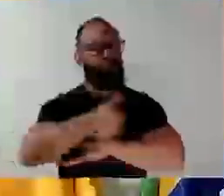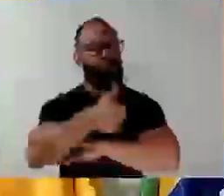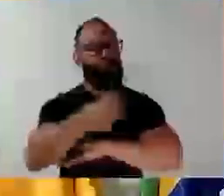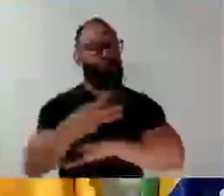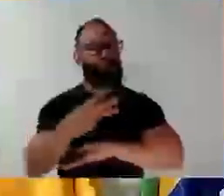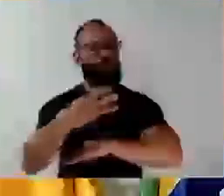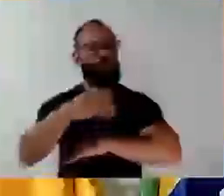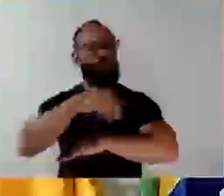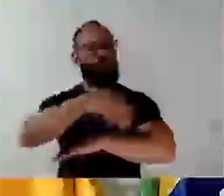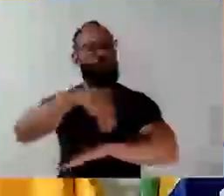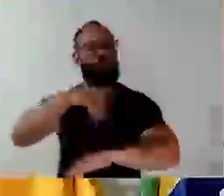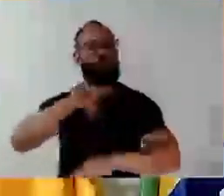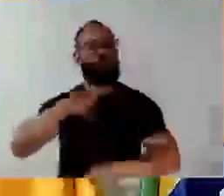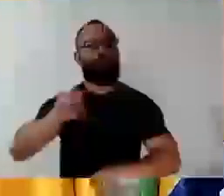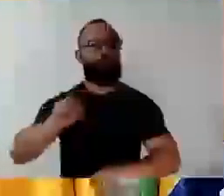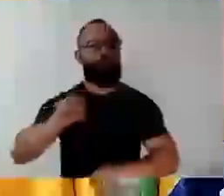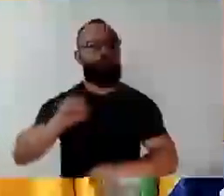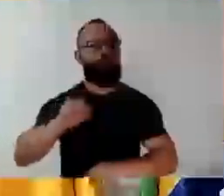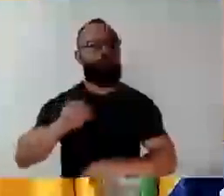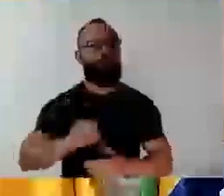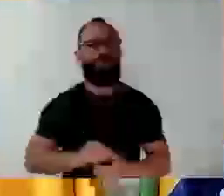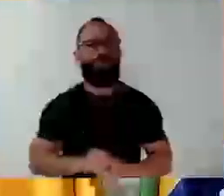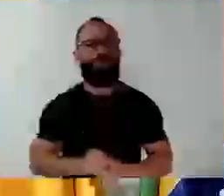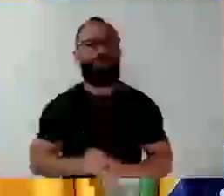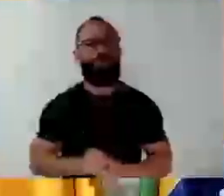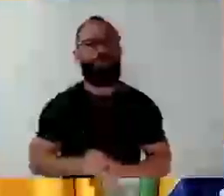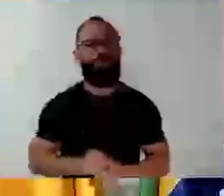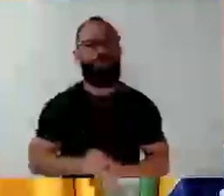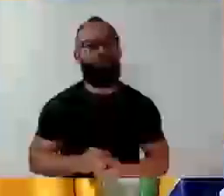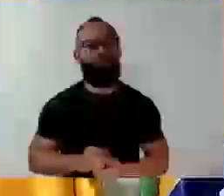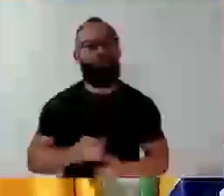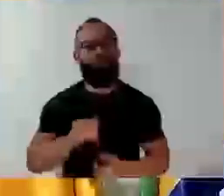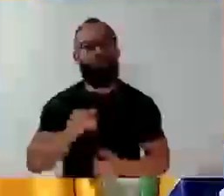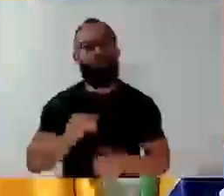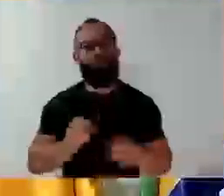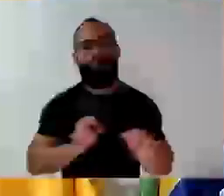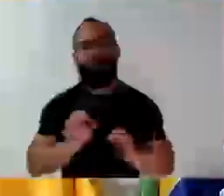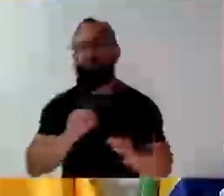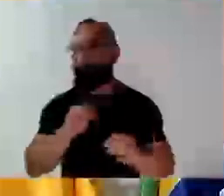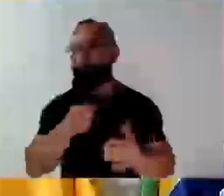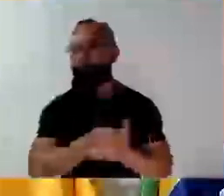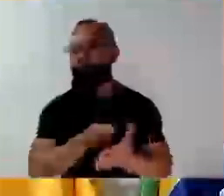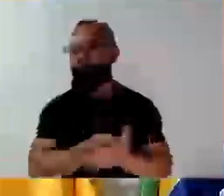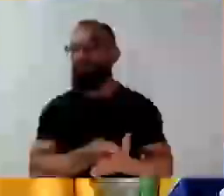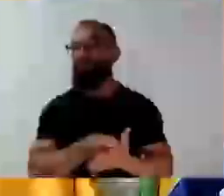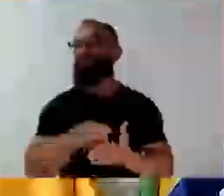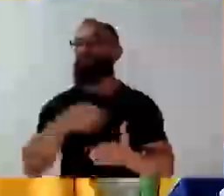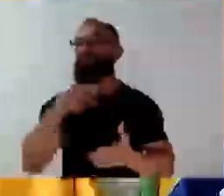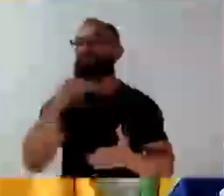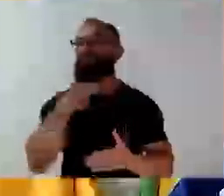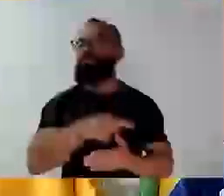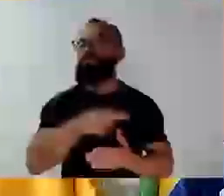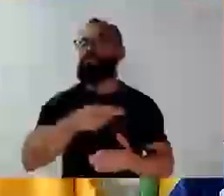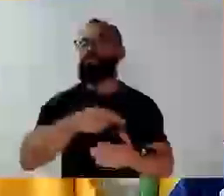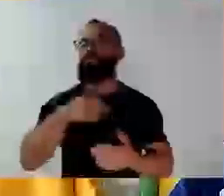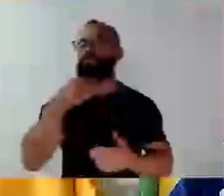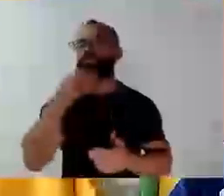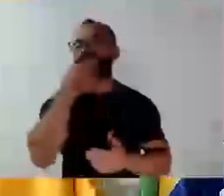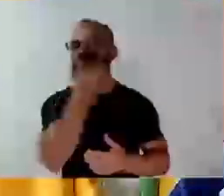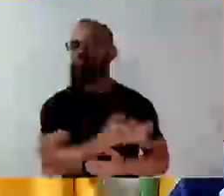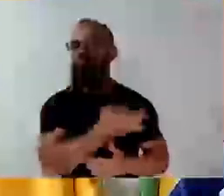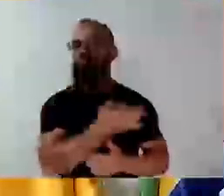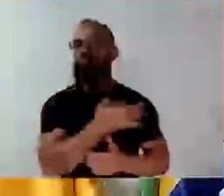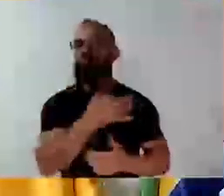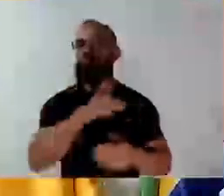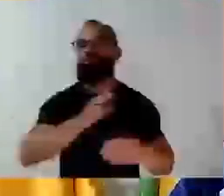constantes. Quero registrar que as pinturas que estão sendo feitas estão sendo feitas com péssima tinta, com a tinta de